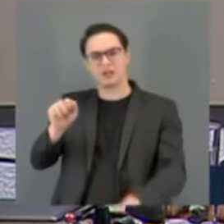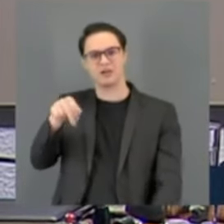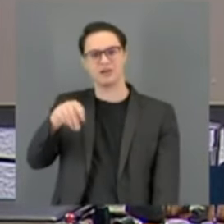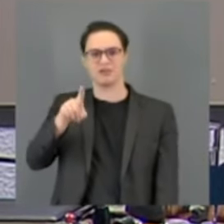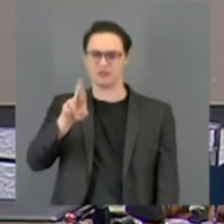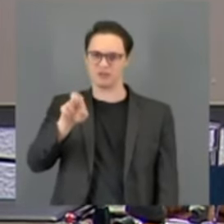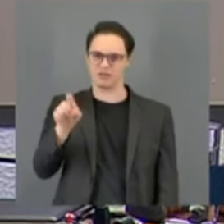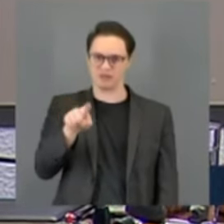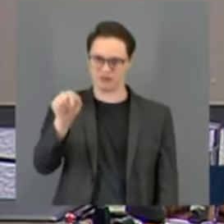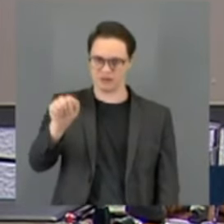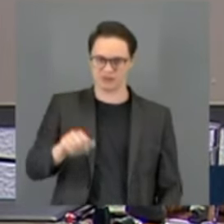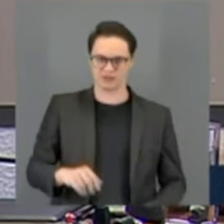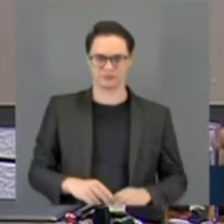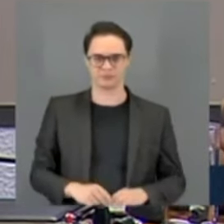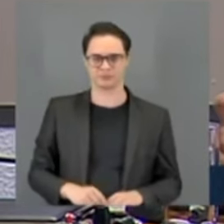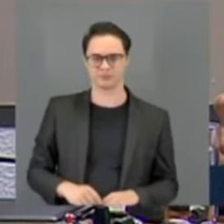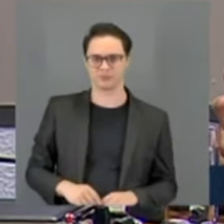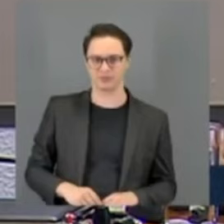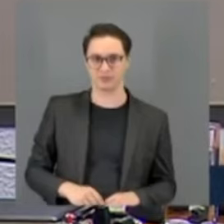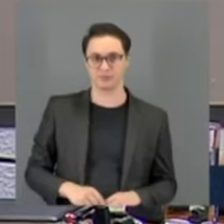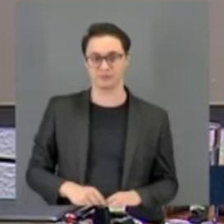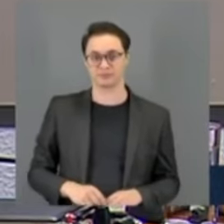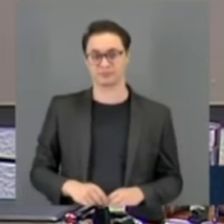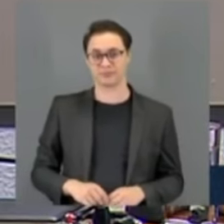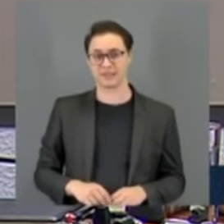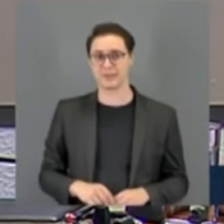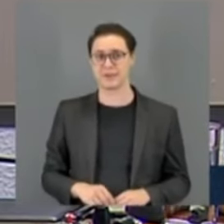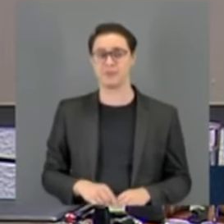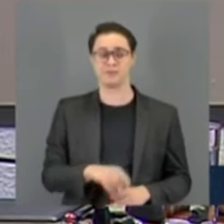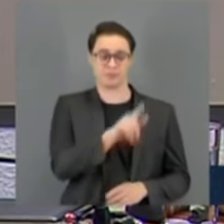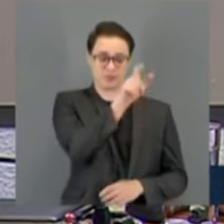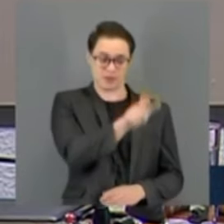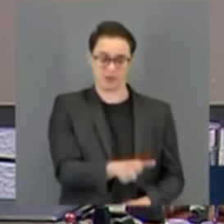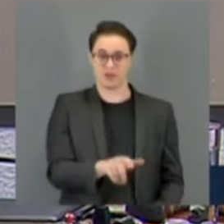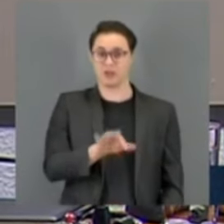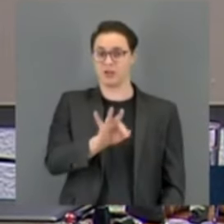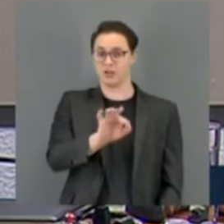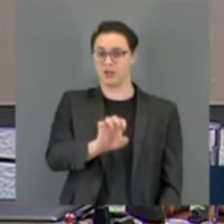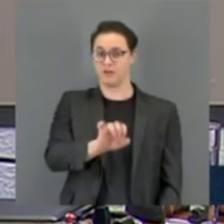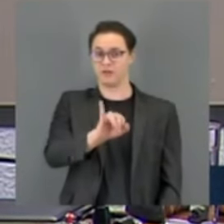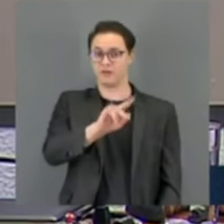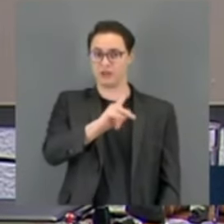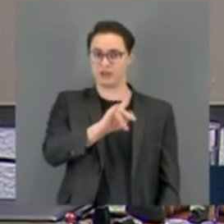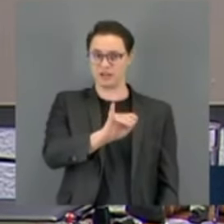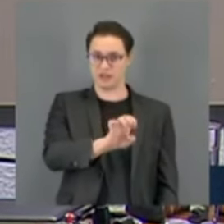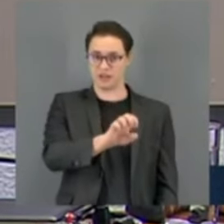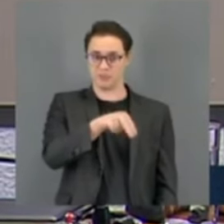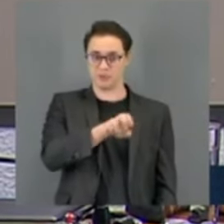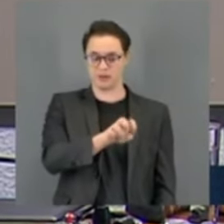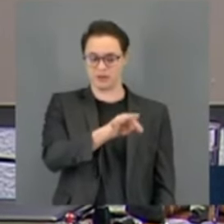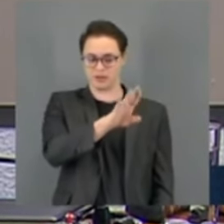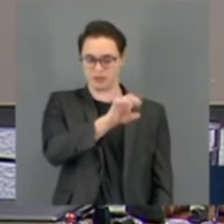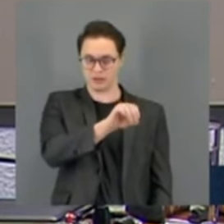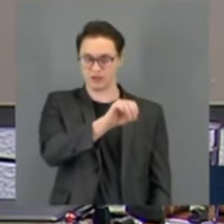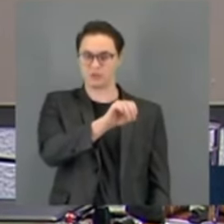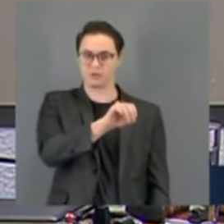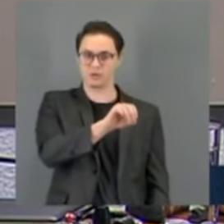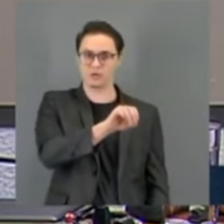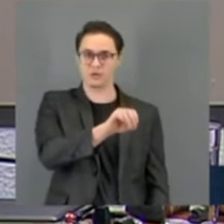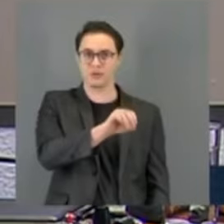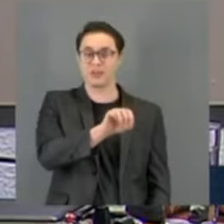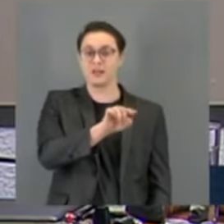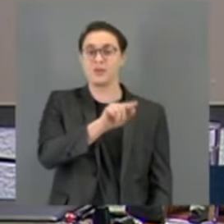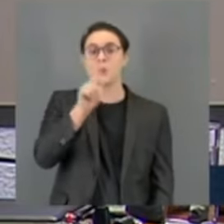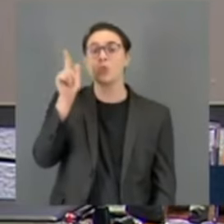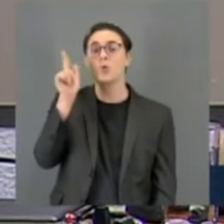Felipe Neto, ele teve, segundo a última publicação que nós fizemos, os últimos documentos que nós tivemos acesso, ele teve